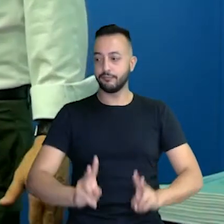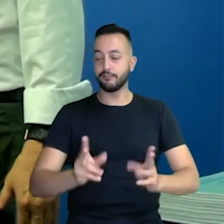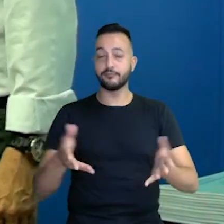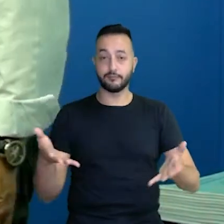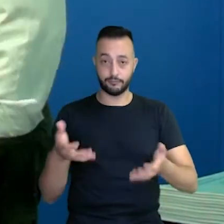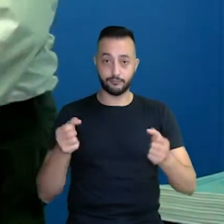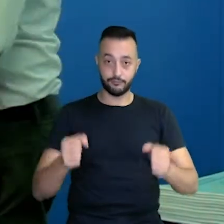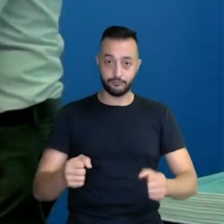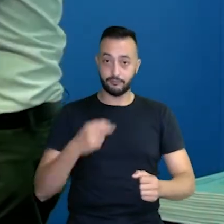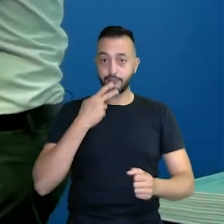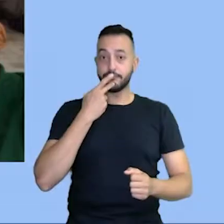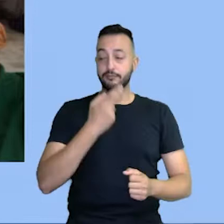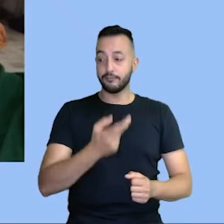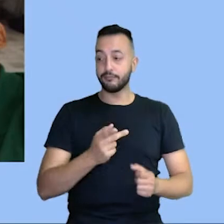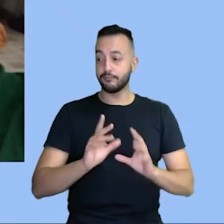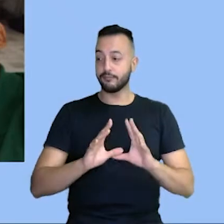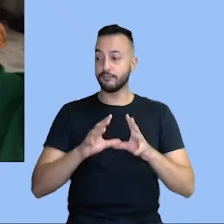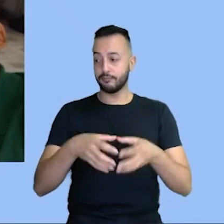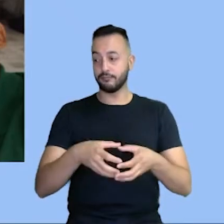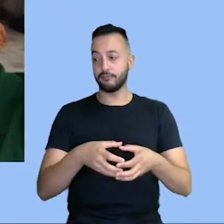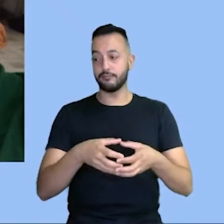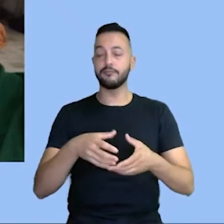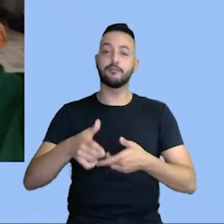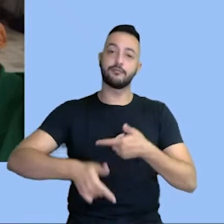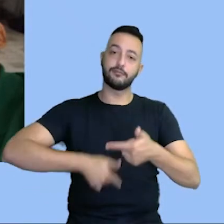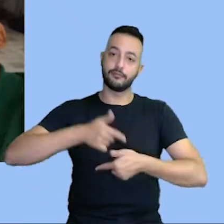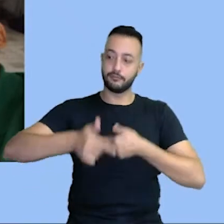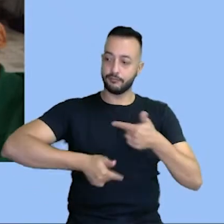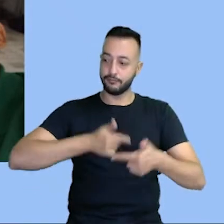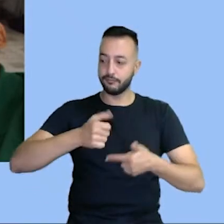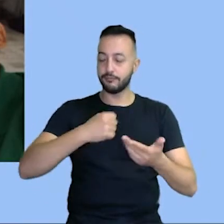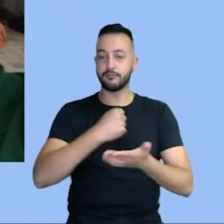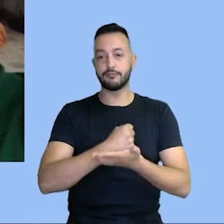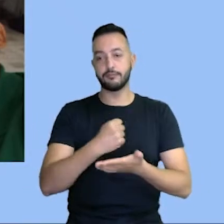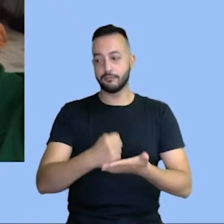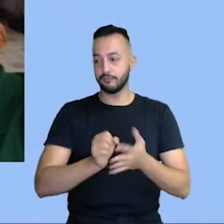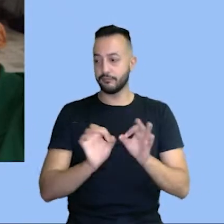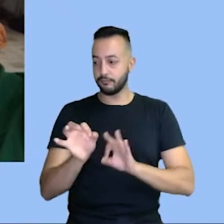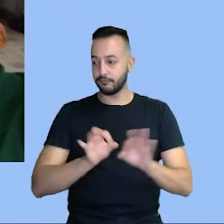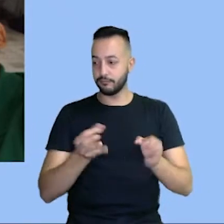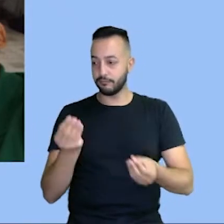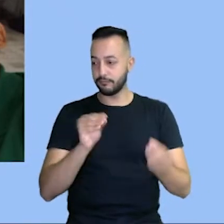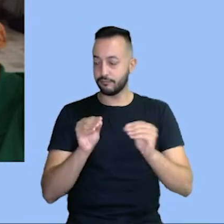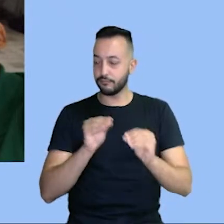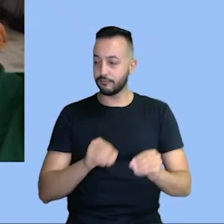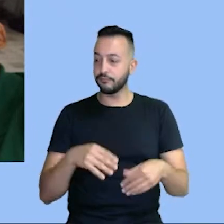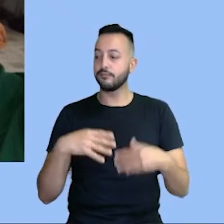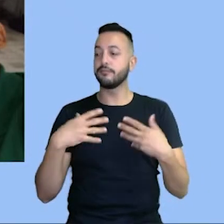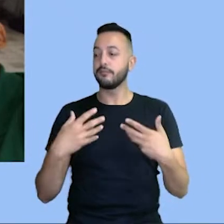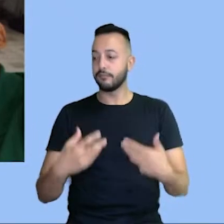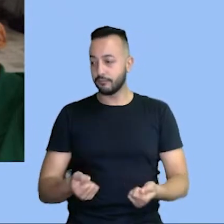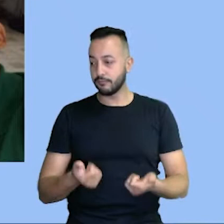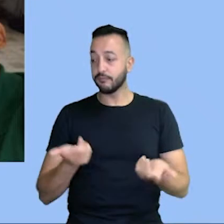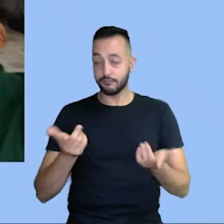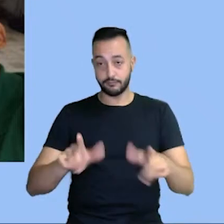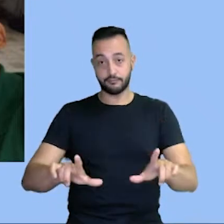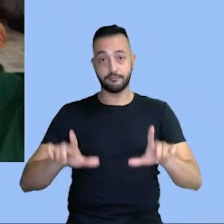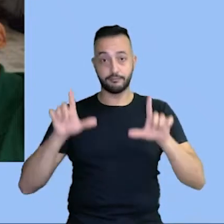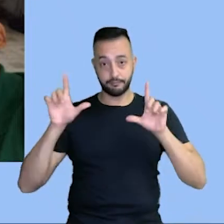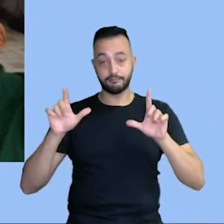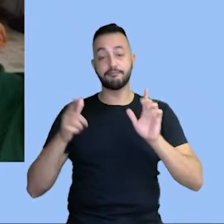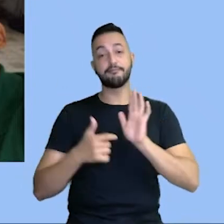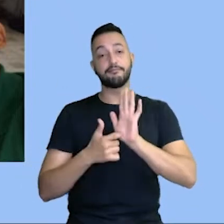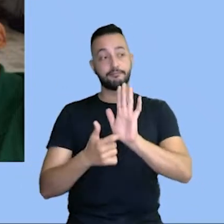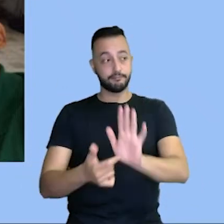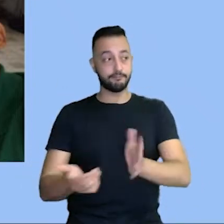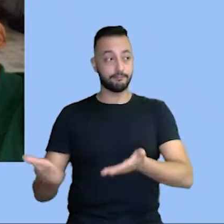eu posso falar para vocês, essa equipe que trabalhou esse documento. Exaustivamente, essa imagem que mostra para todos